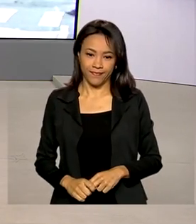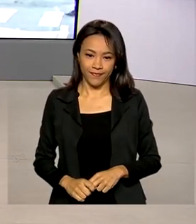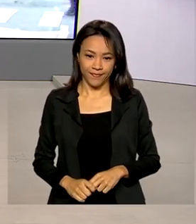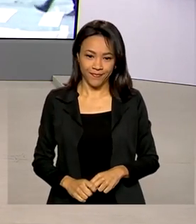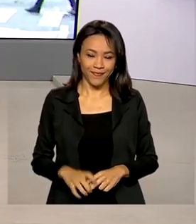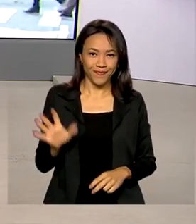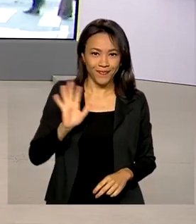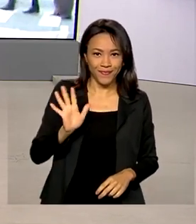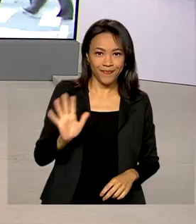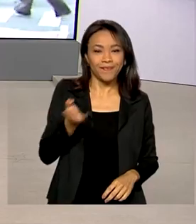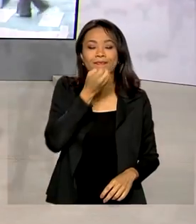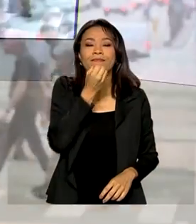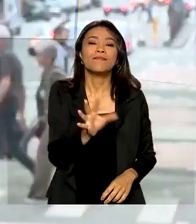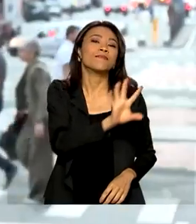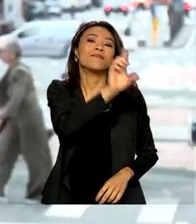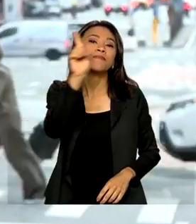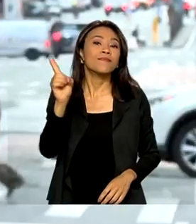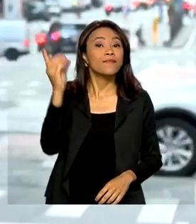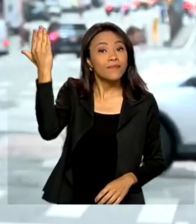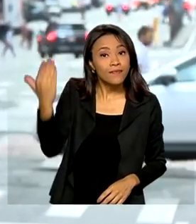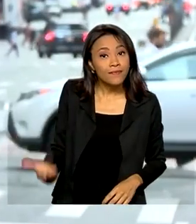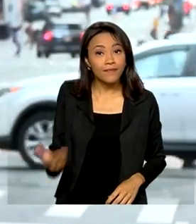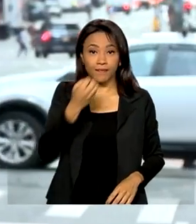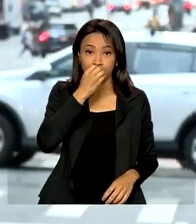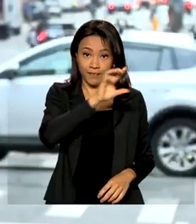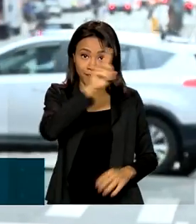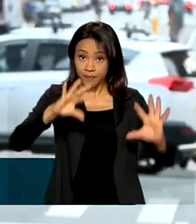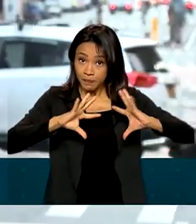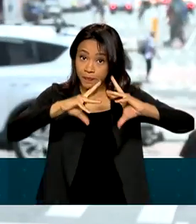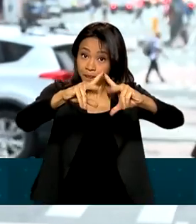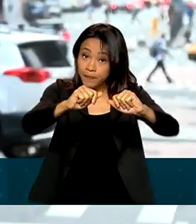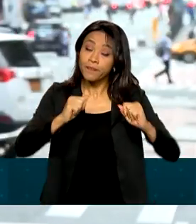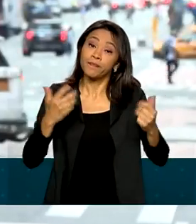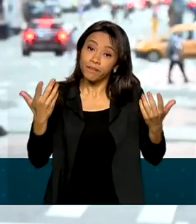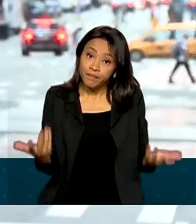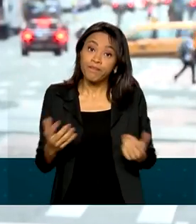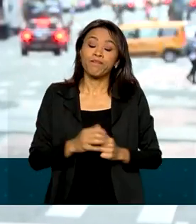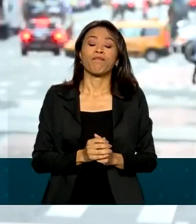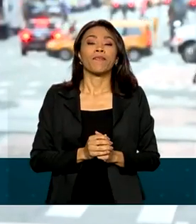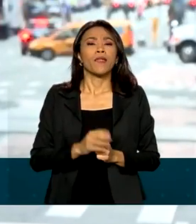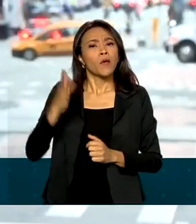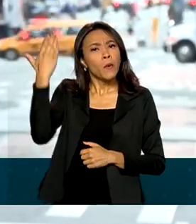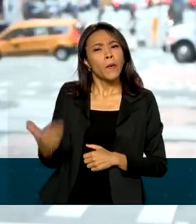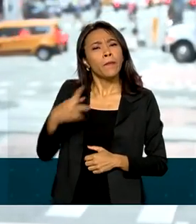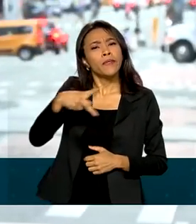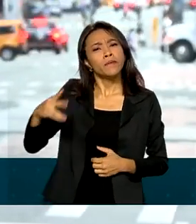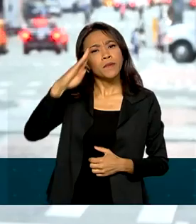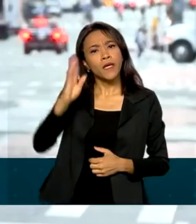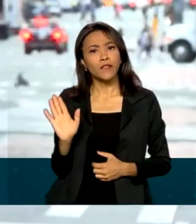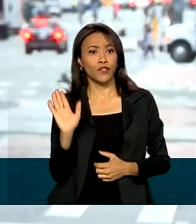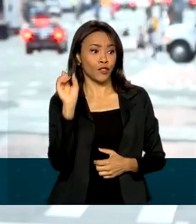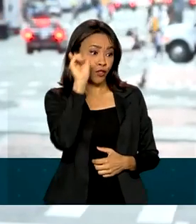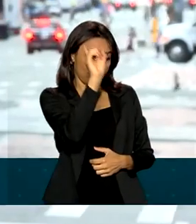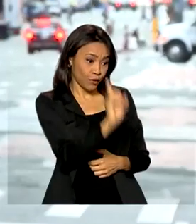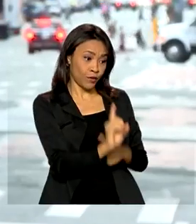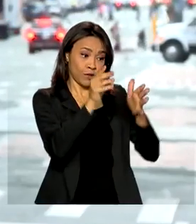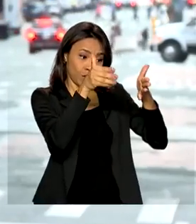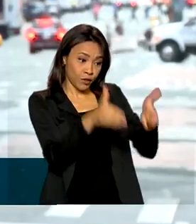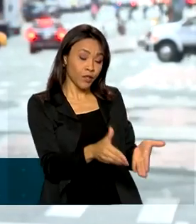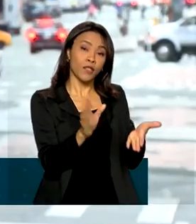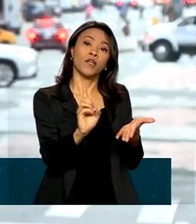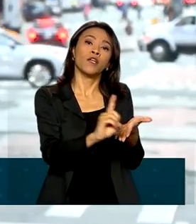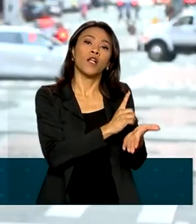Oi, Renata, bom dia para você, bom dia para todo mundo. A previsão é que o presidente Jair Bolsonaro chegue aqui a Nova Iorque, nos Estados